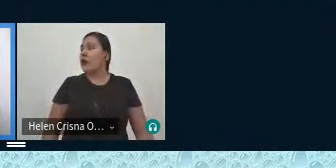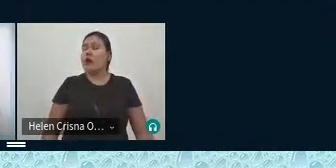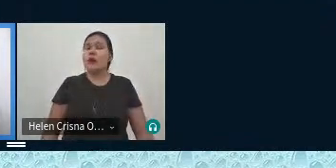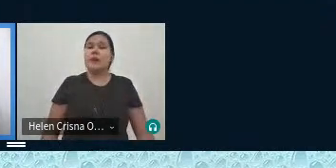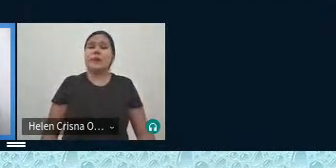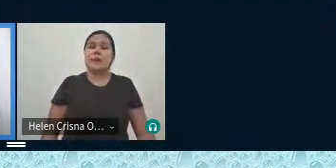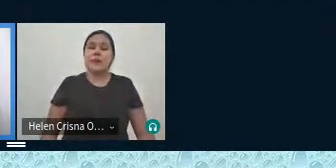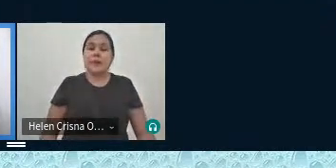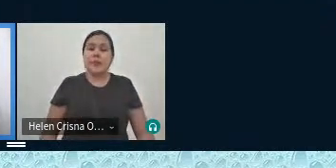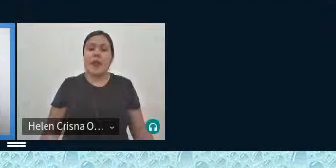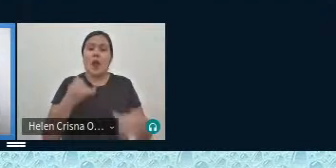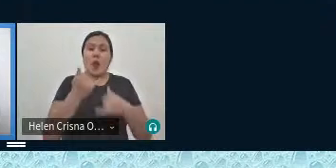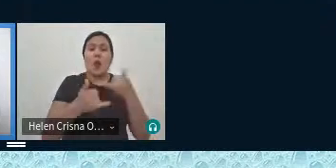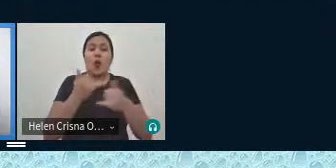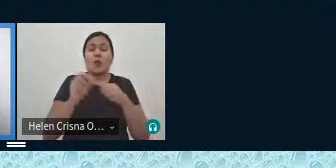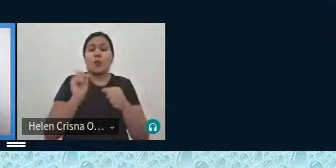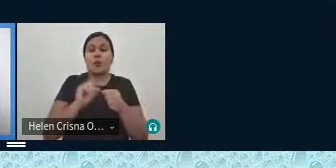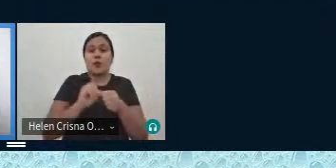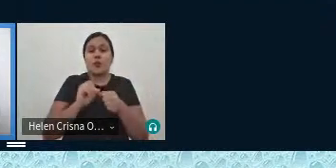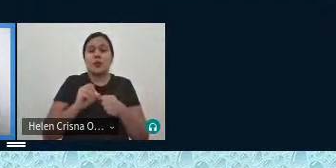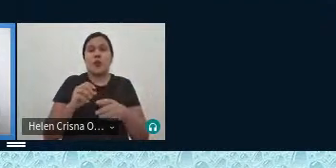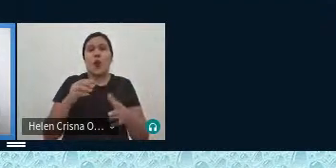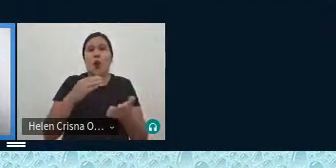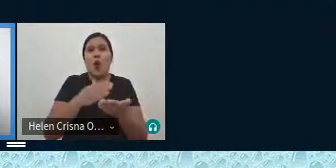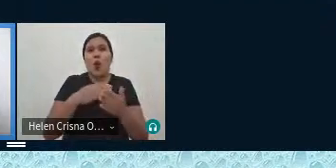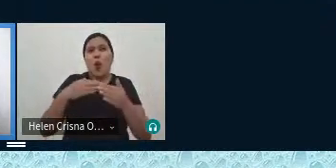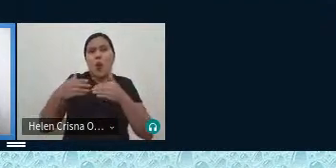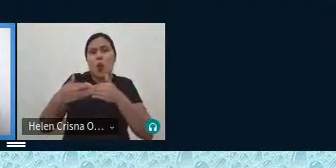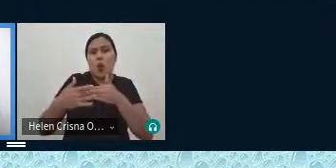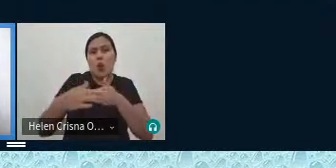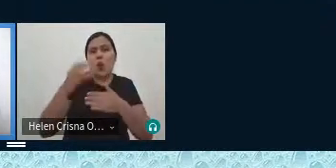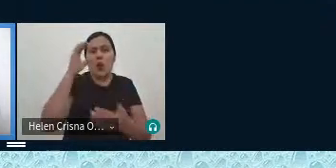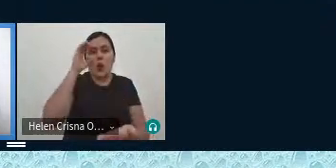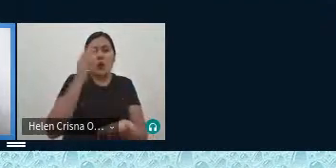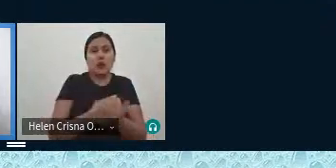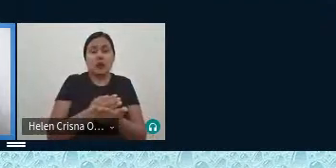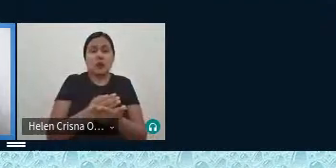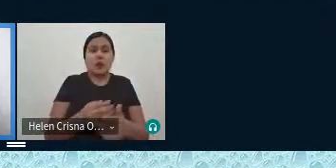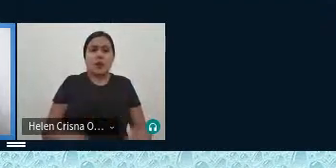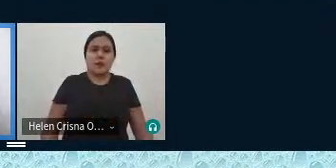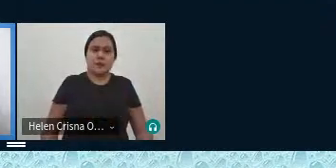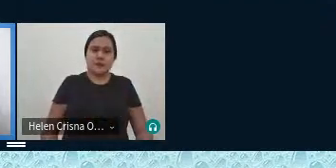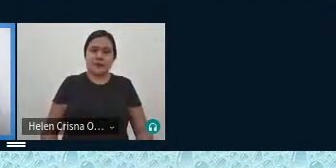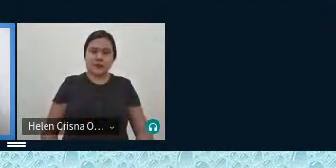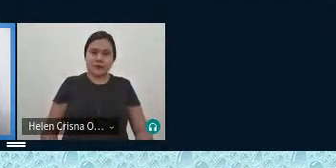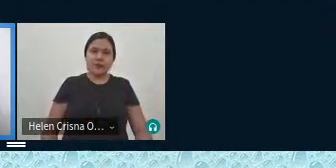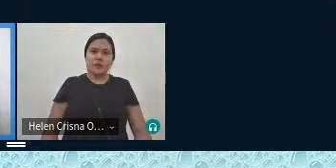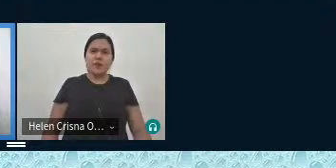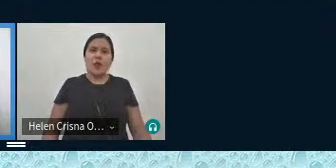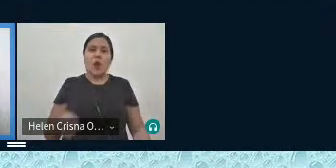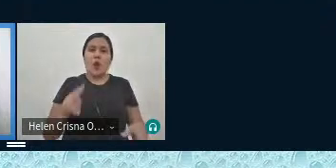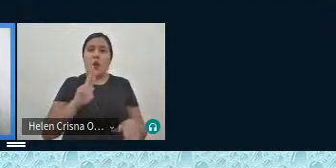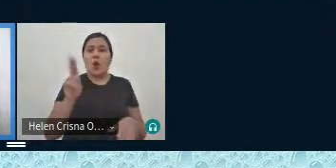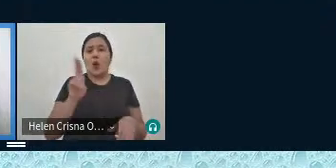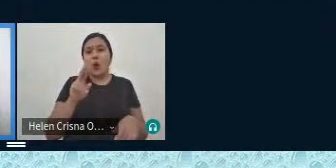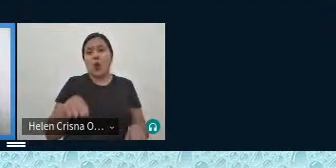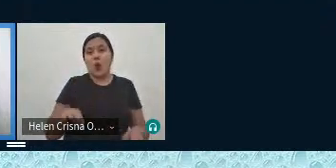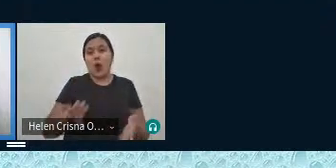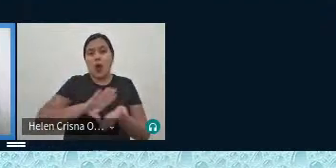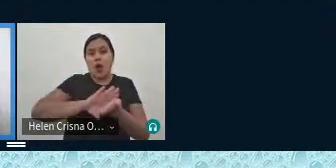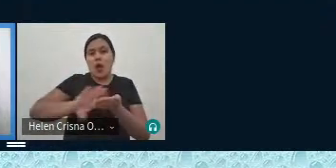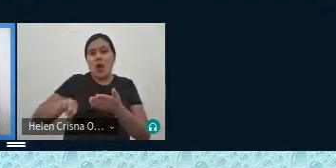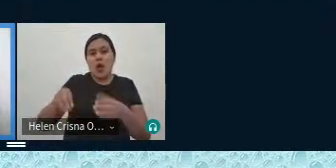que foram feitos durante a tese o nome desse jogo é Saia de Dentro da Boiuna a